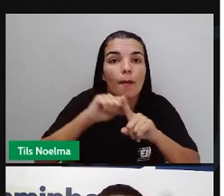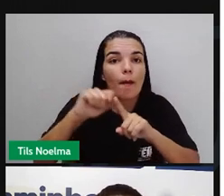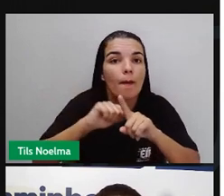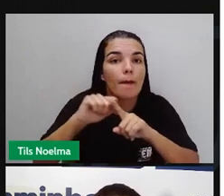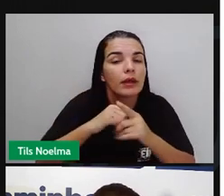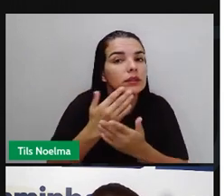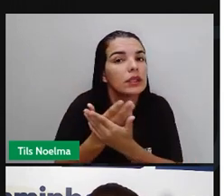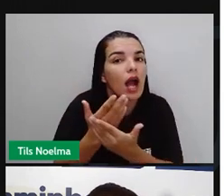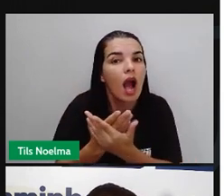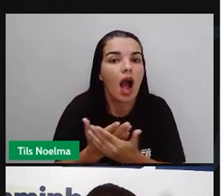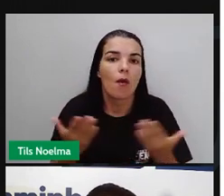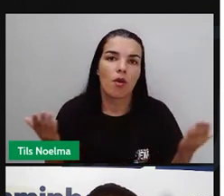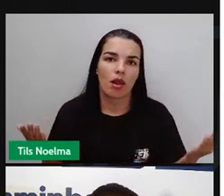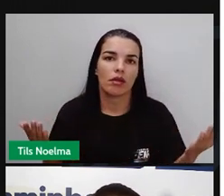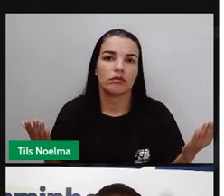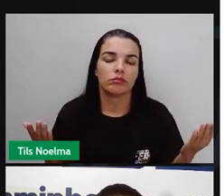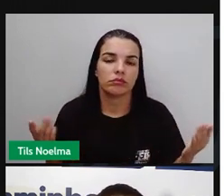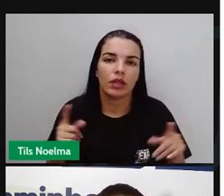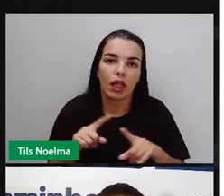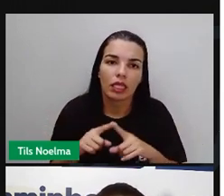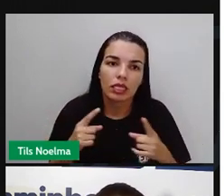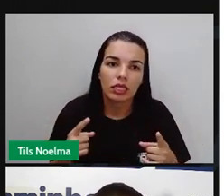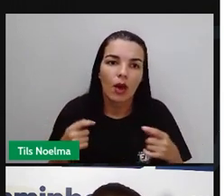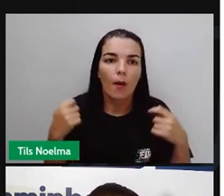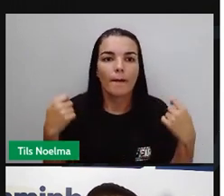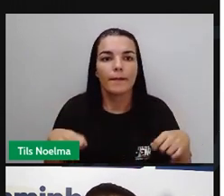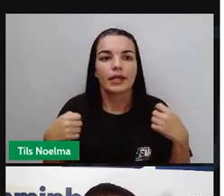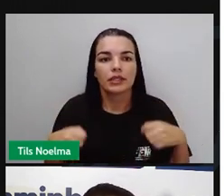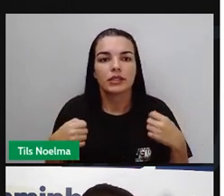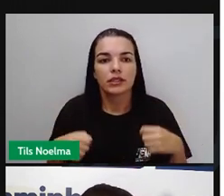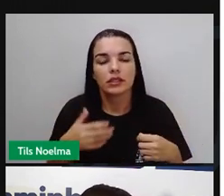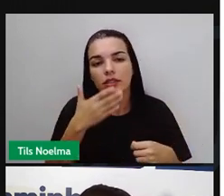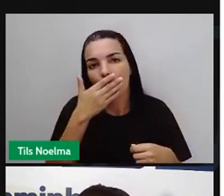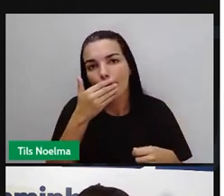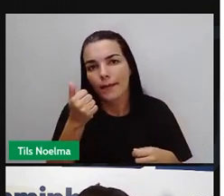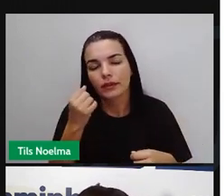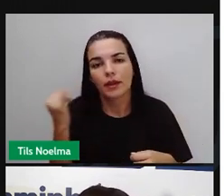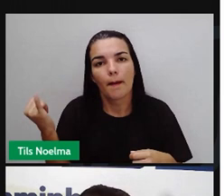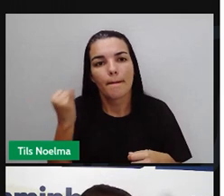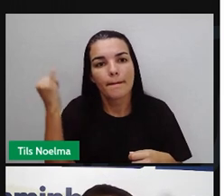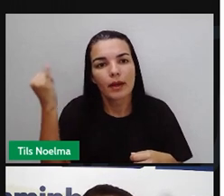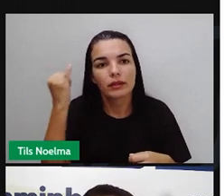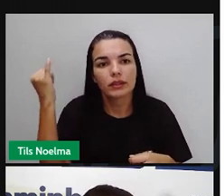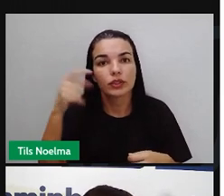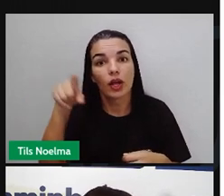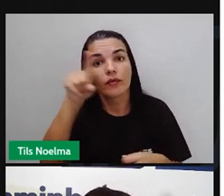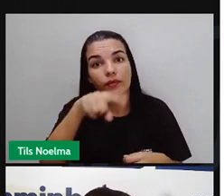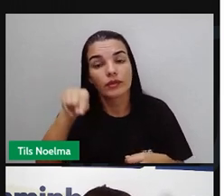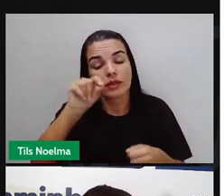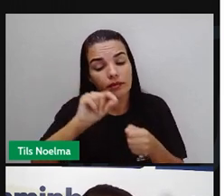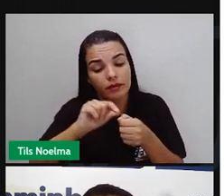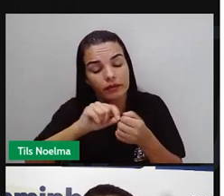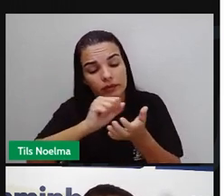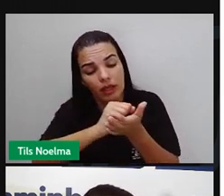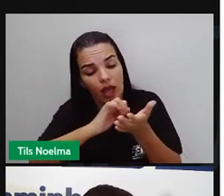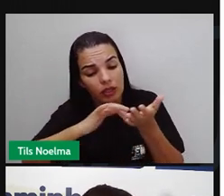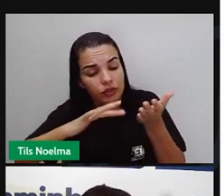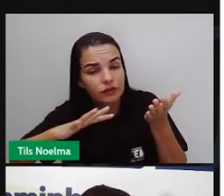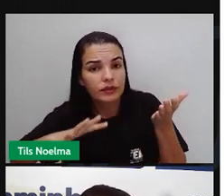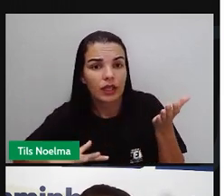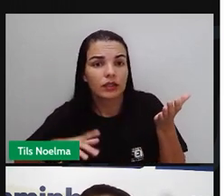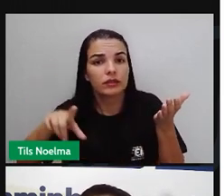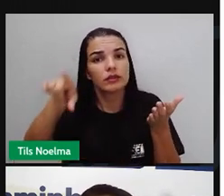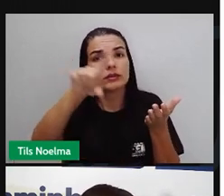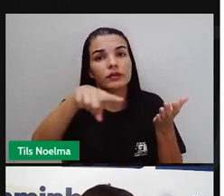de aula né então é muito importante que vocês façam essas